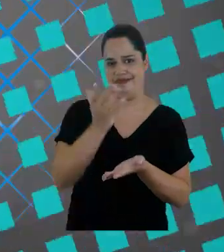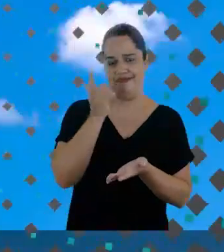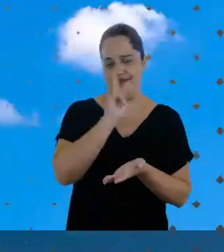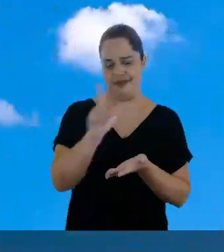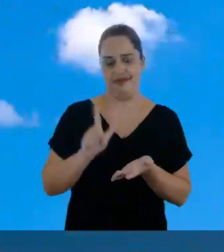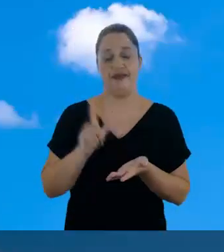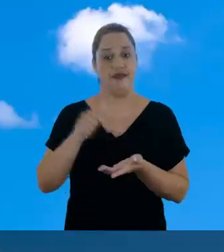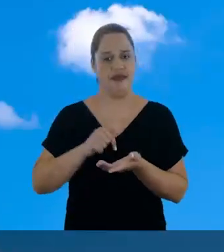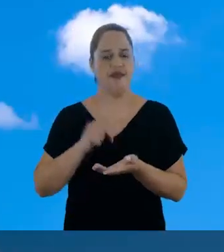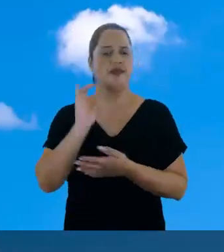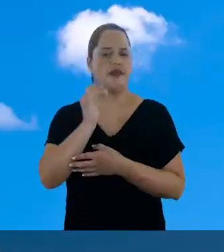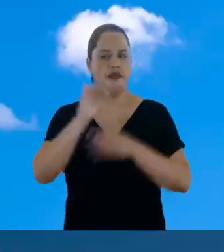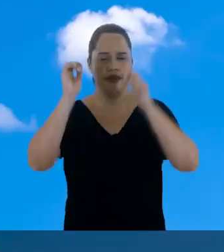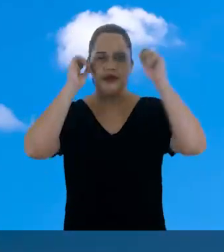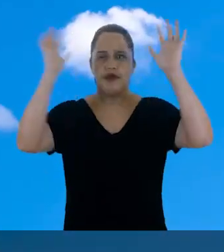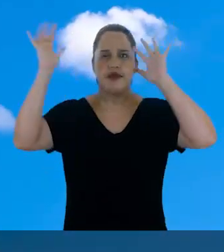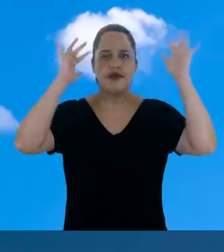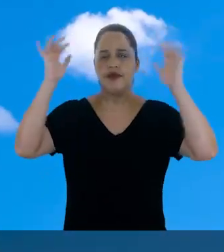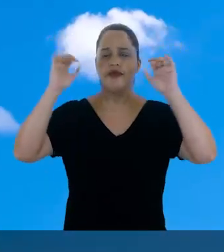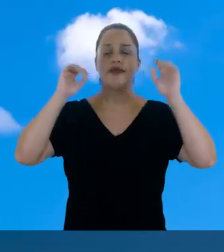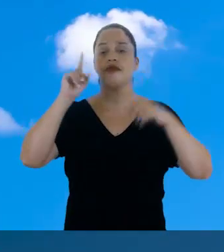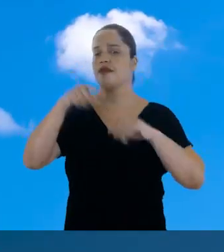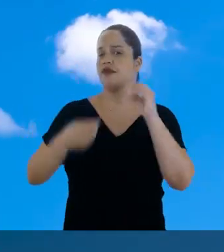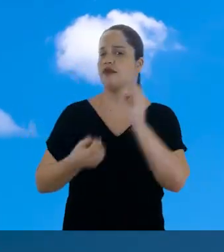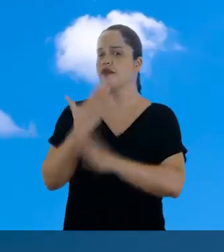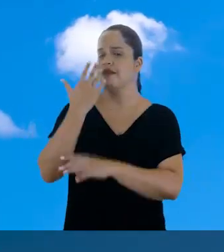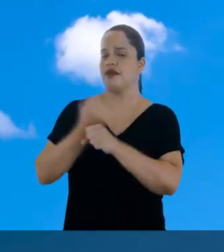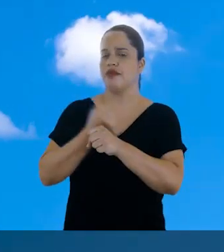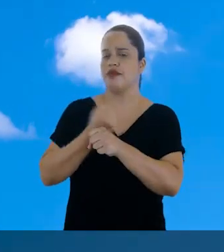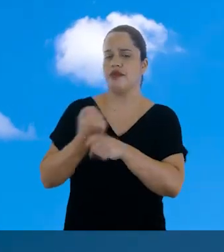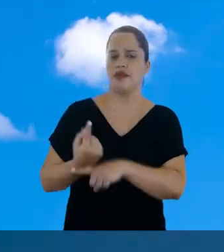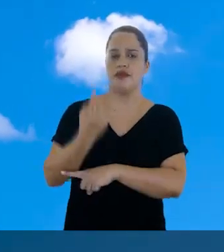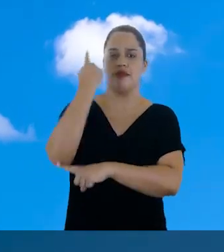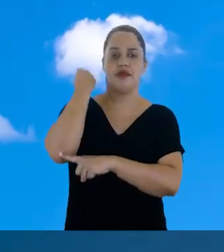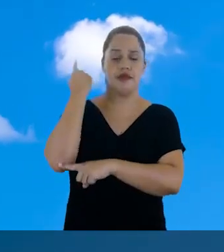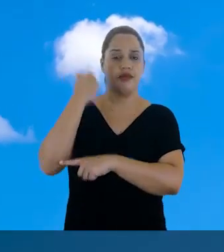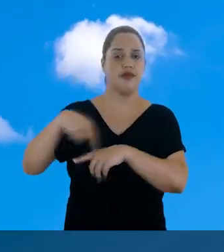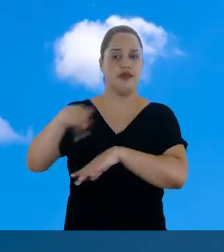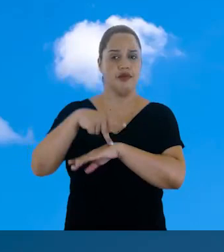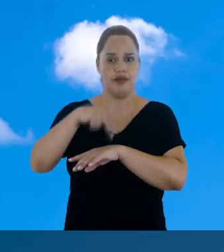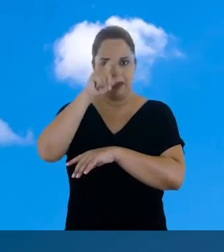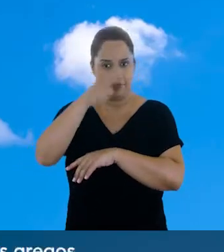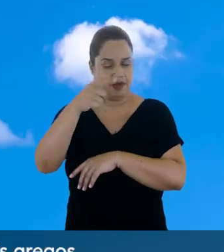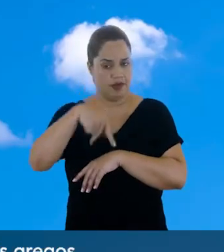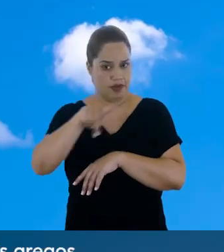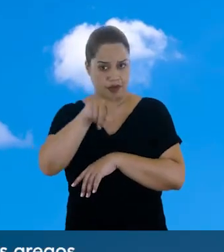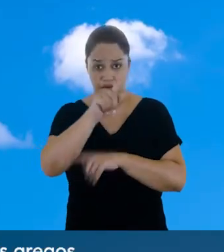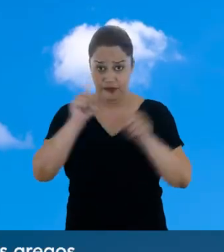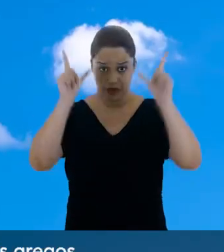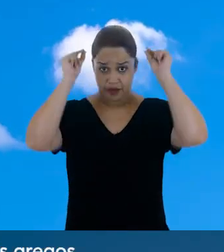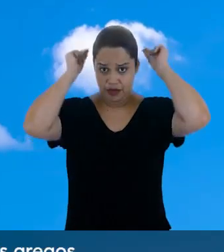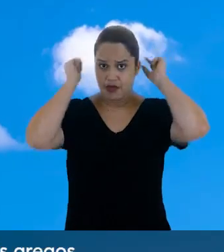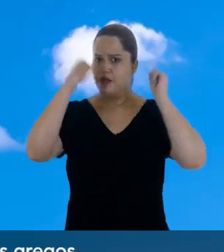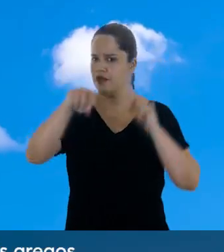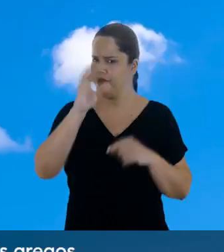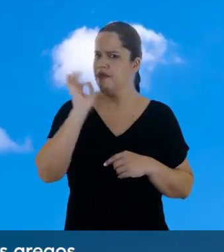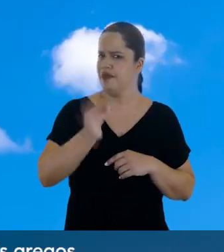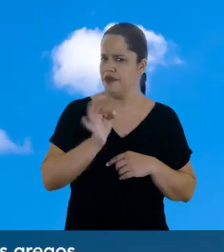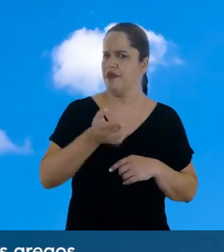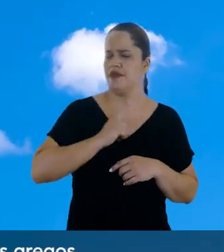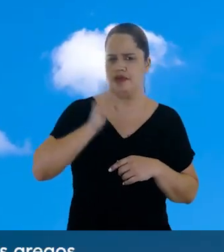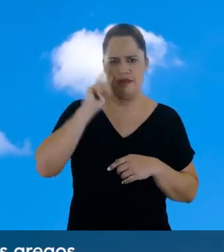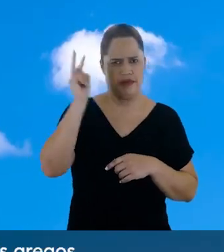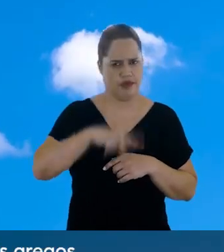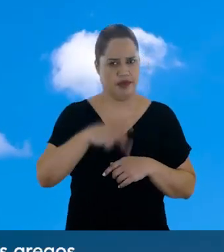O conto fantástico surgiu há muito tempo lá da Grécia Antiga. Você, com certeza, já